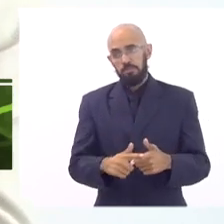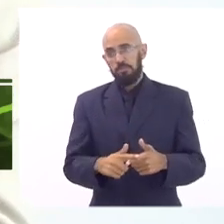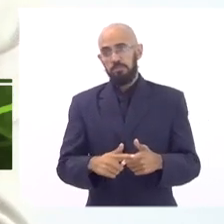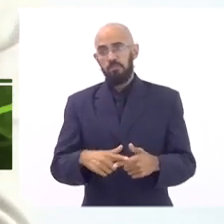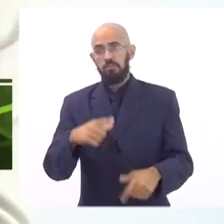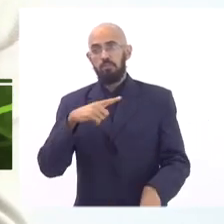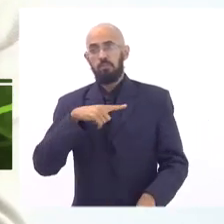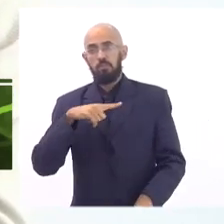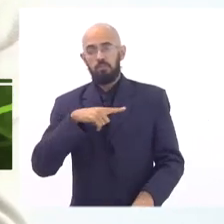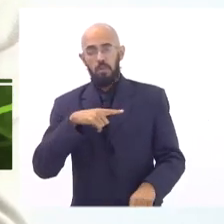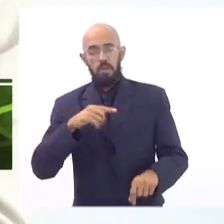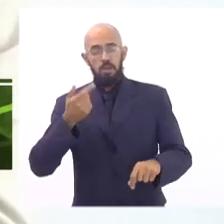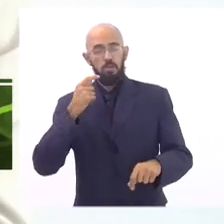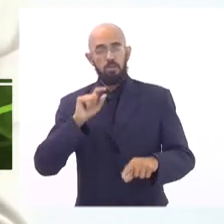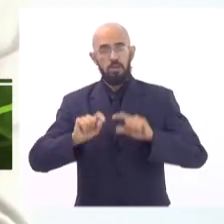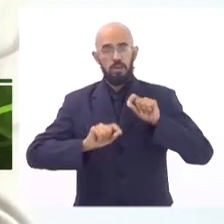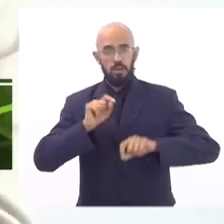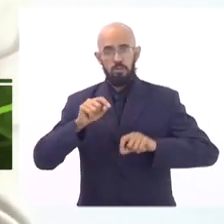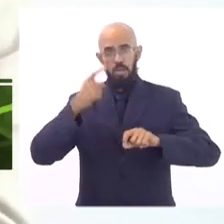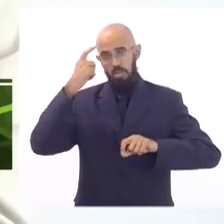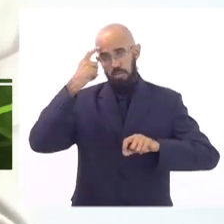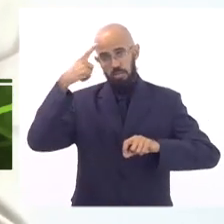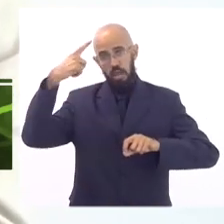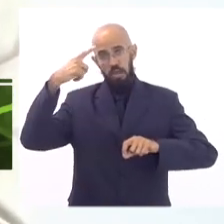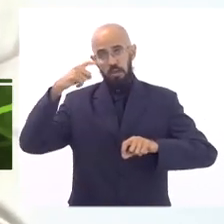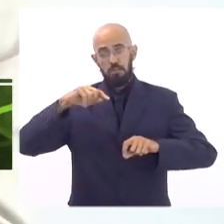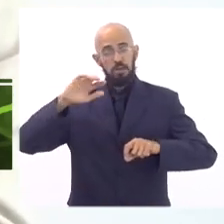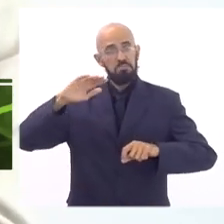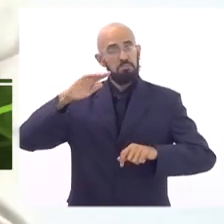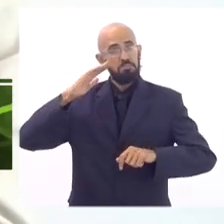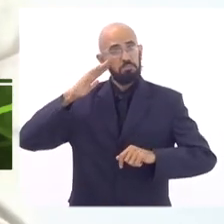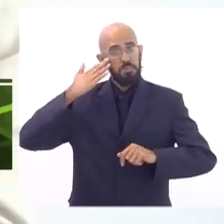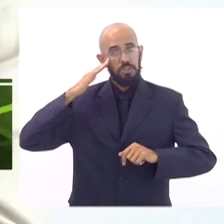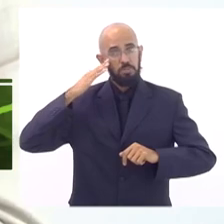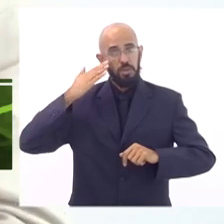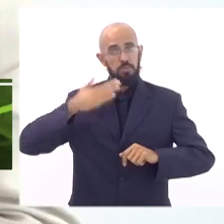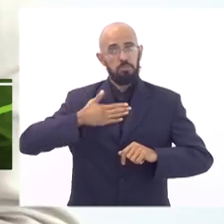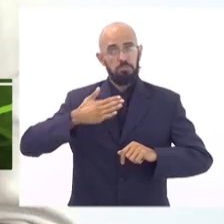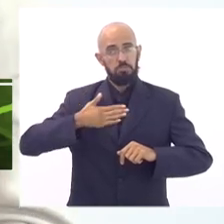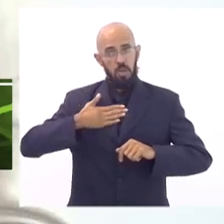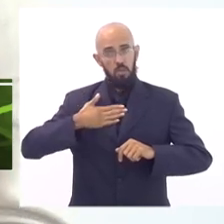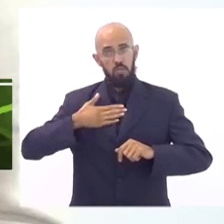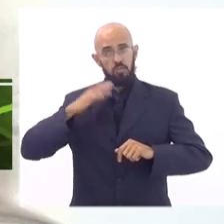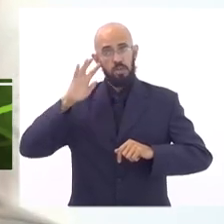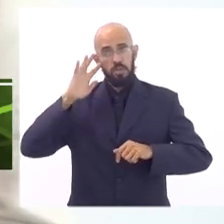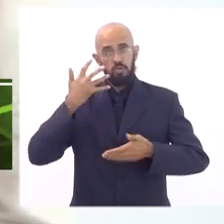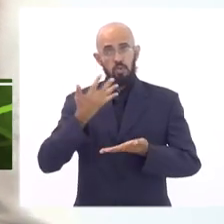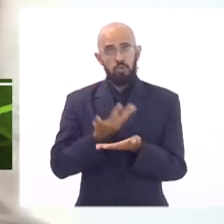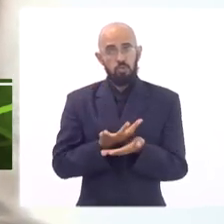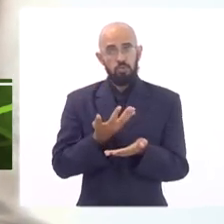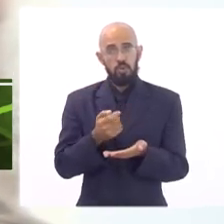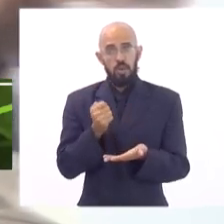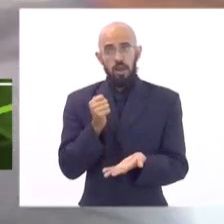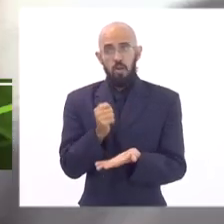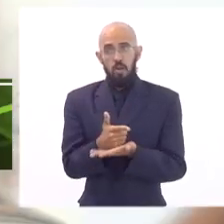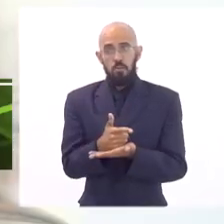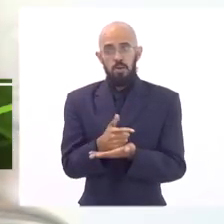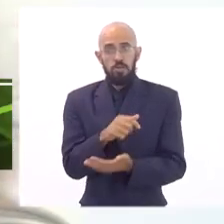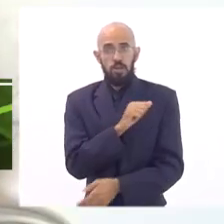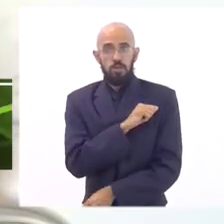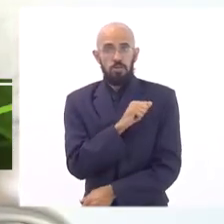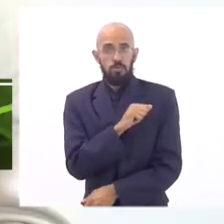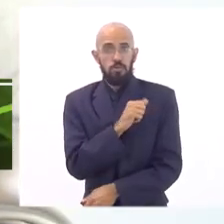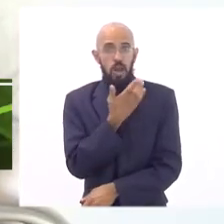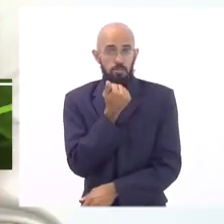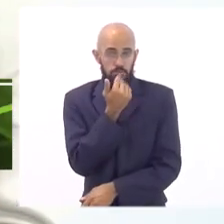a previsão pelo que eu entendi mais rápida de uma resolução sobre a questão da aquisição de alimentos com base